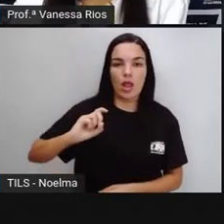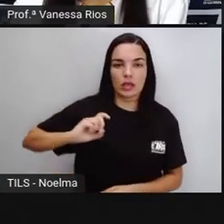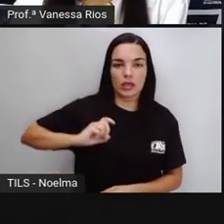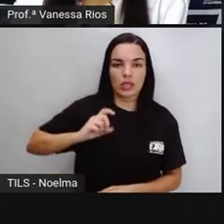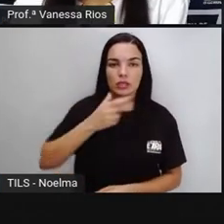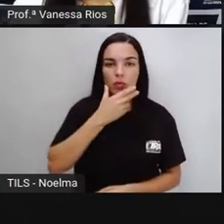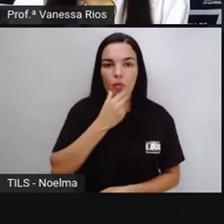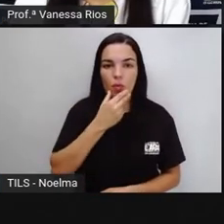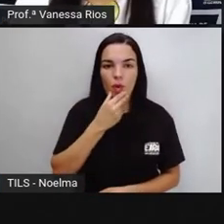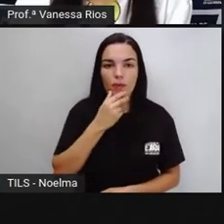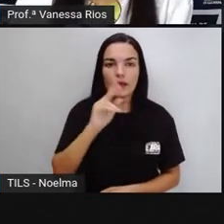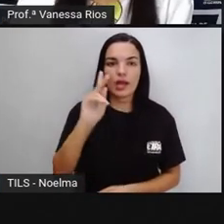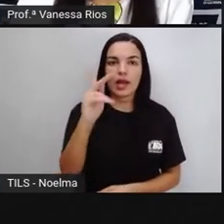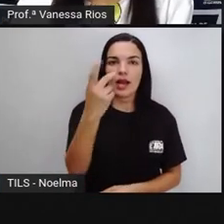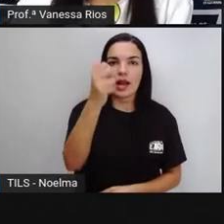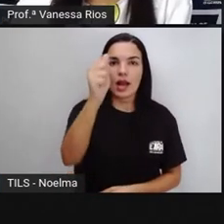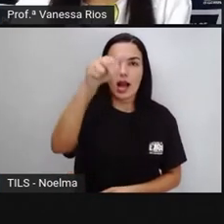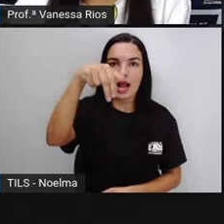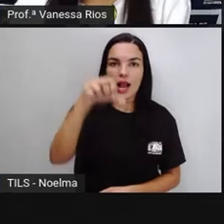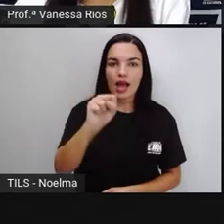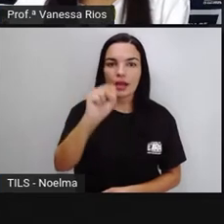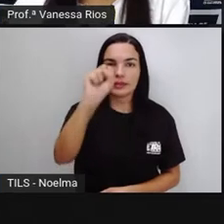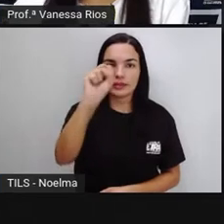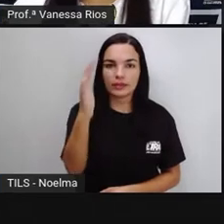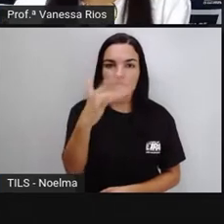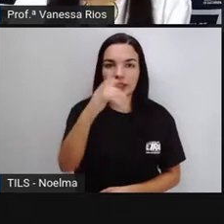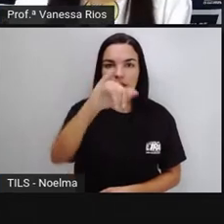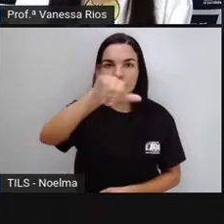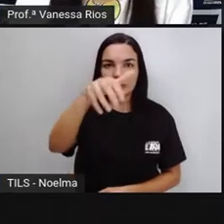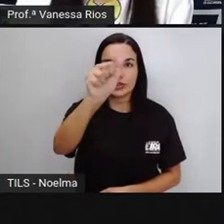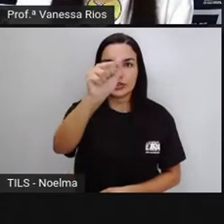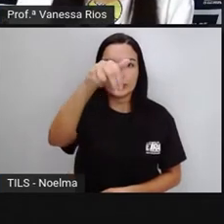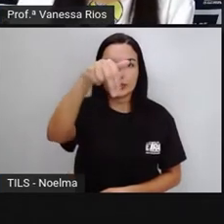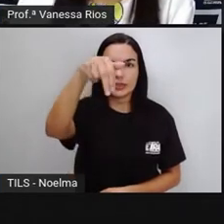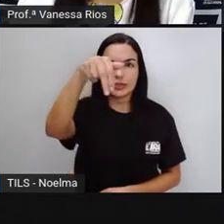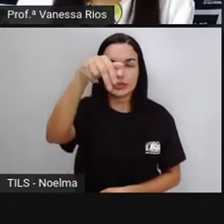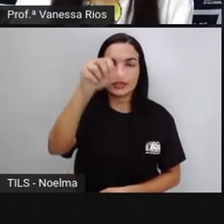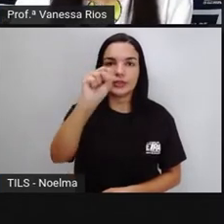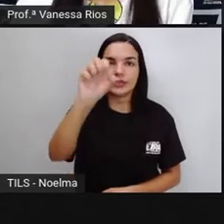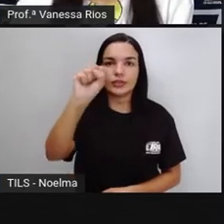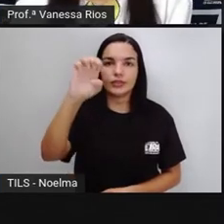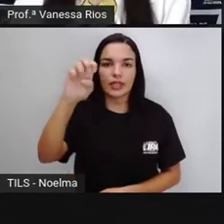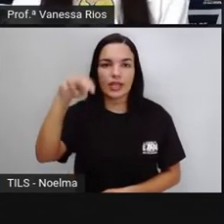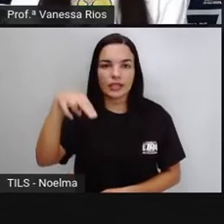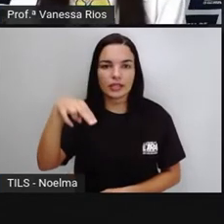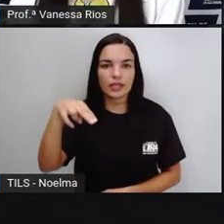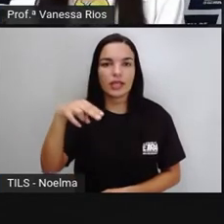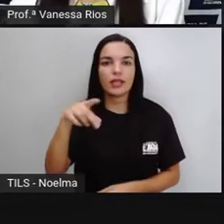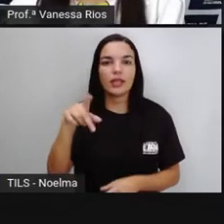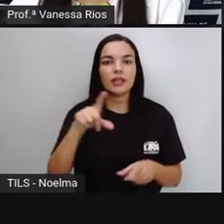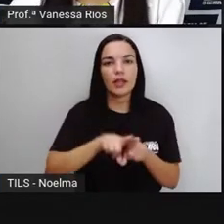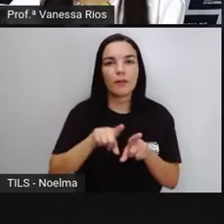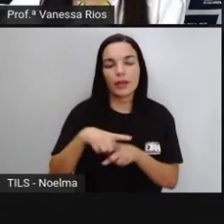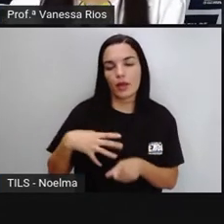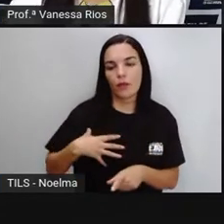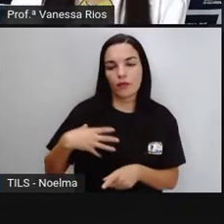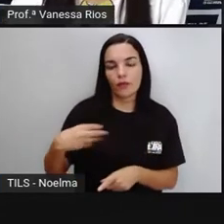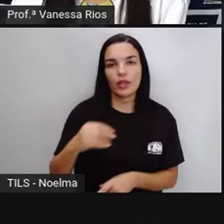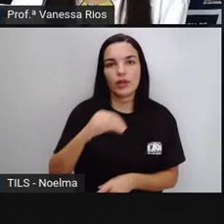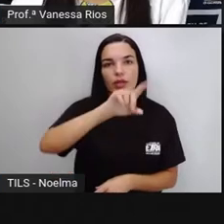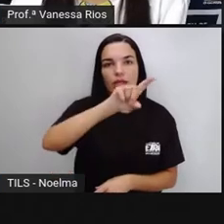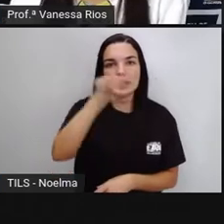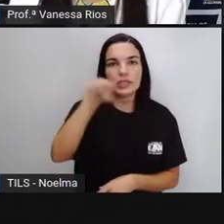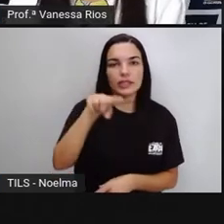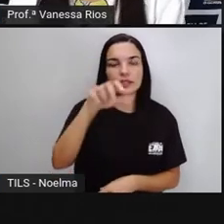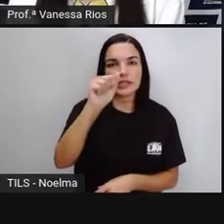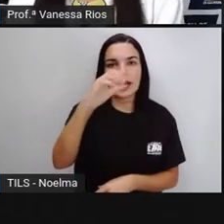Zacarias. E na época eles eram fabricantes de óculos, mas aí utilizando, né, a tecnologia